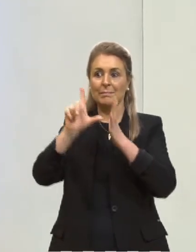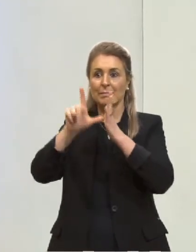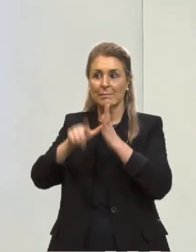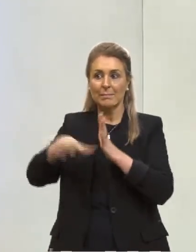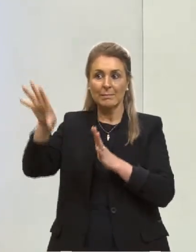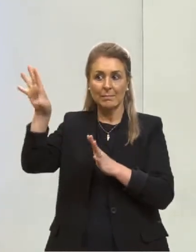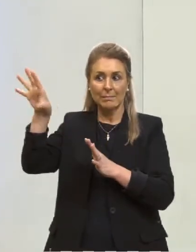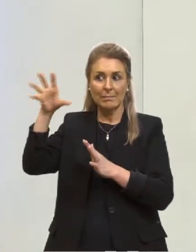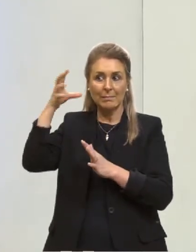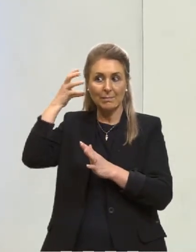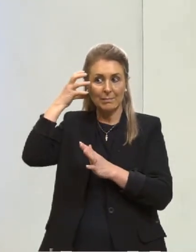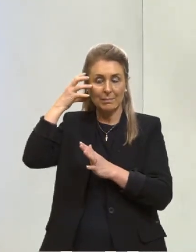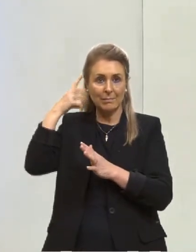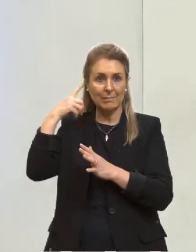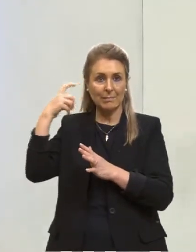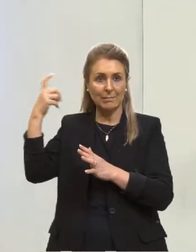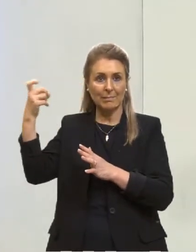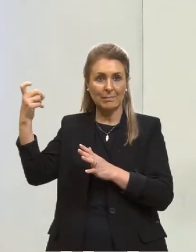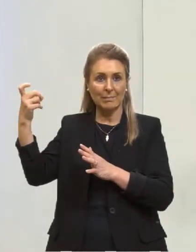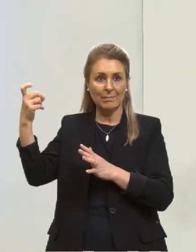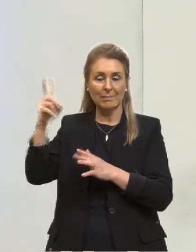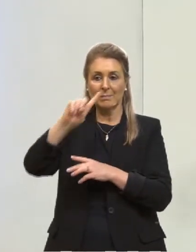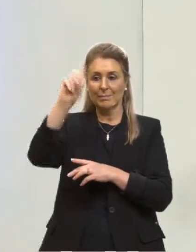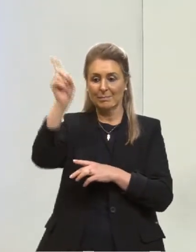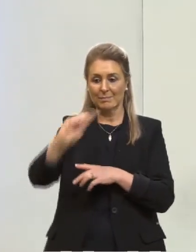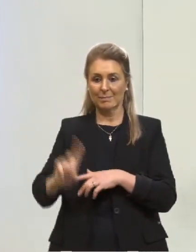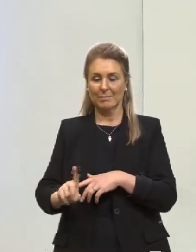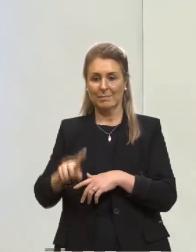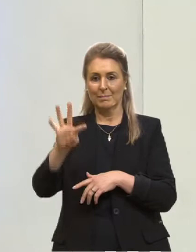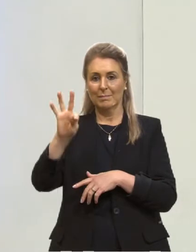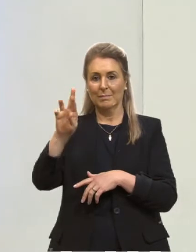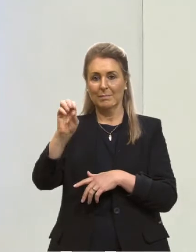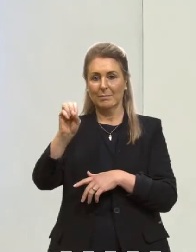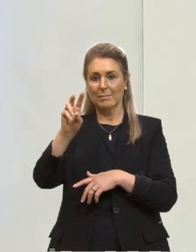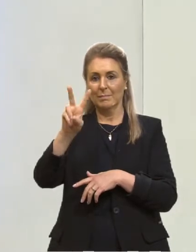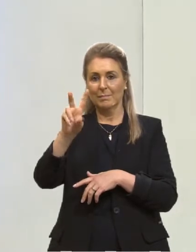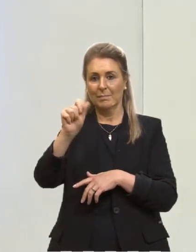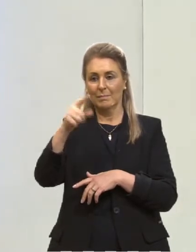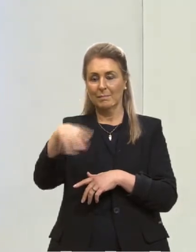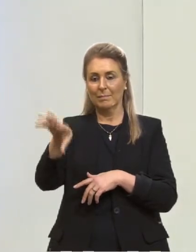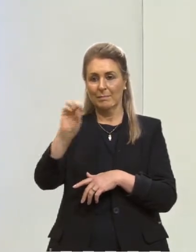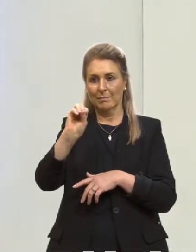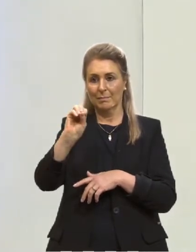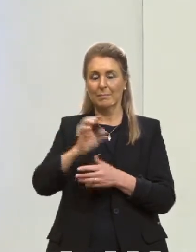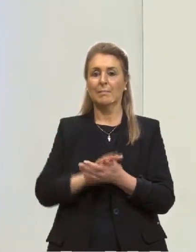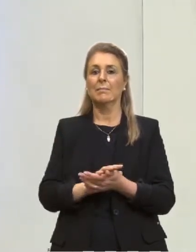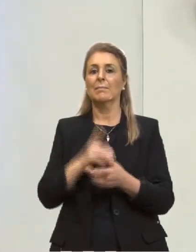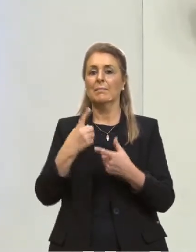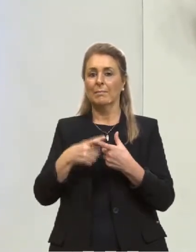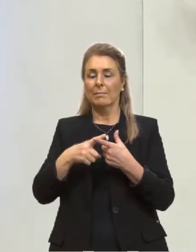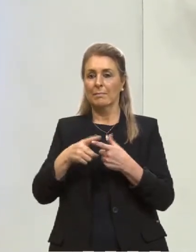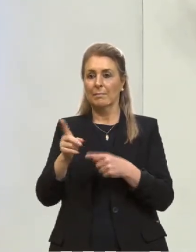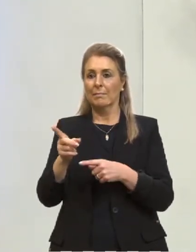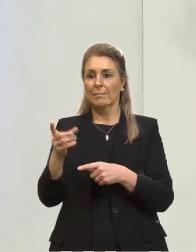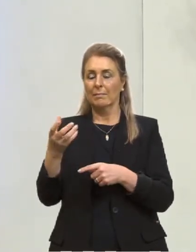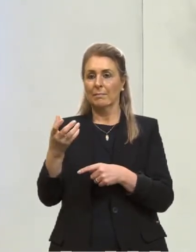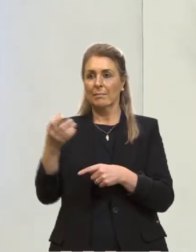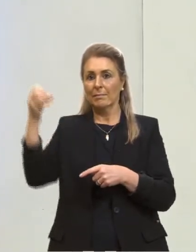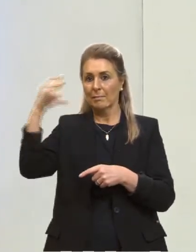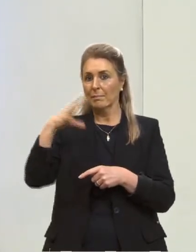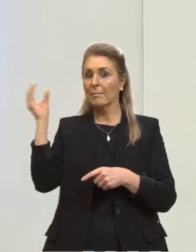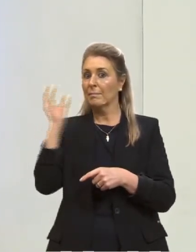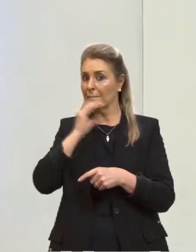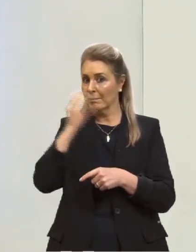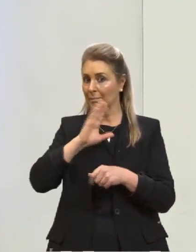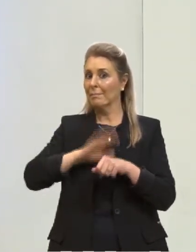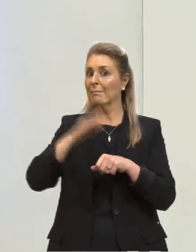e depois escuta o som do trovão. Isso porque a luz é muito mais rápida que o som. Certo?